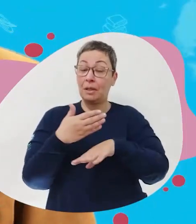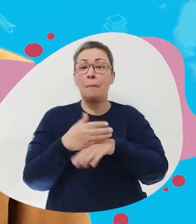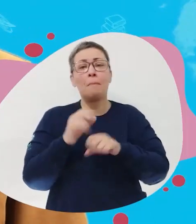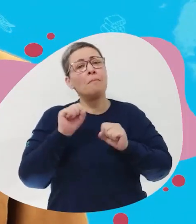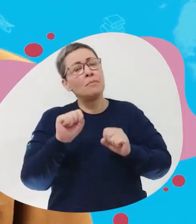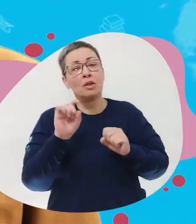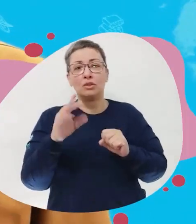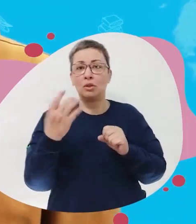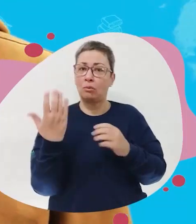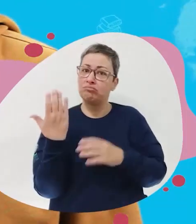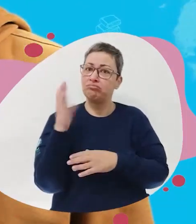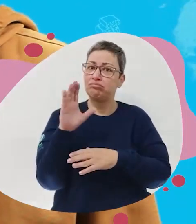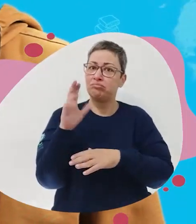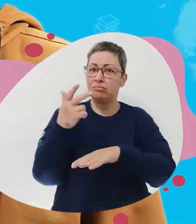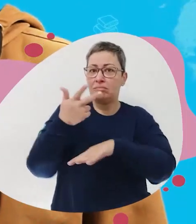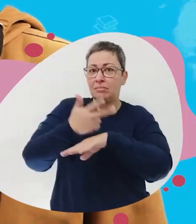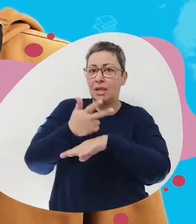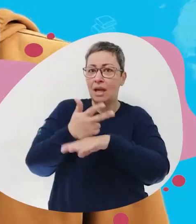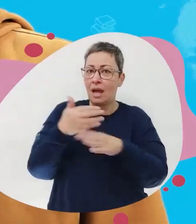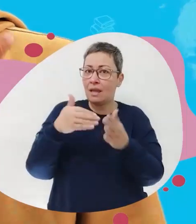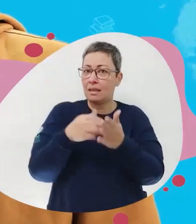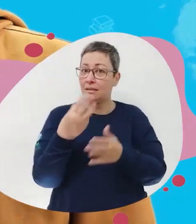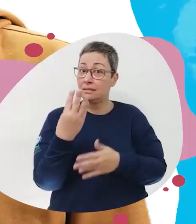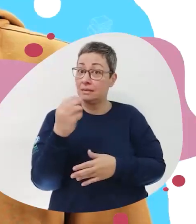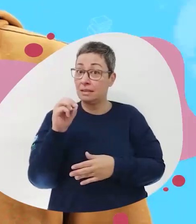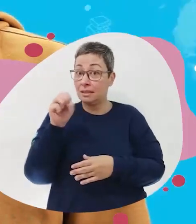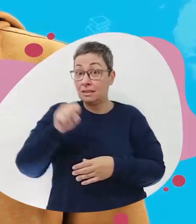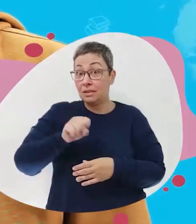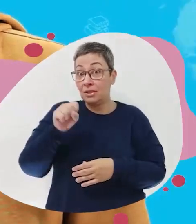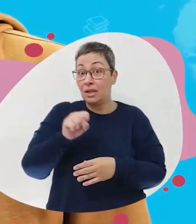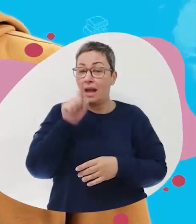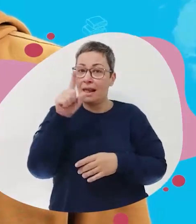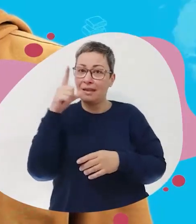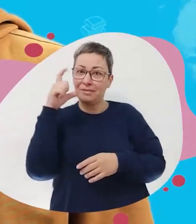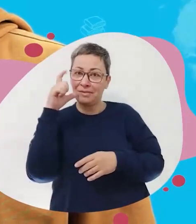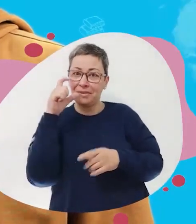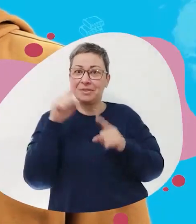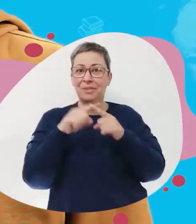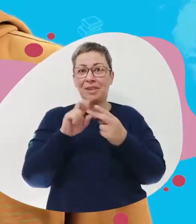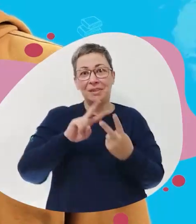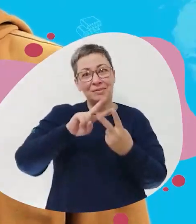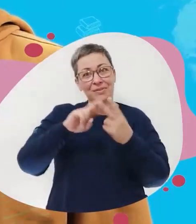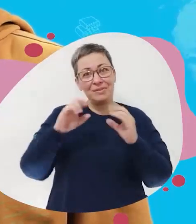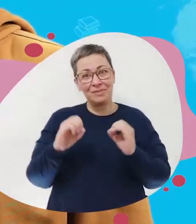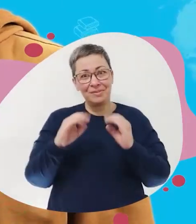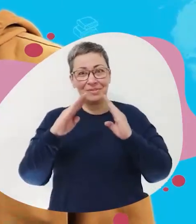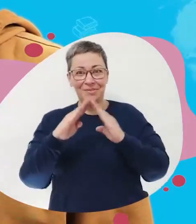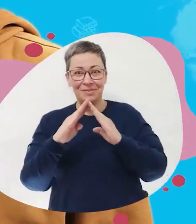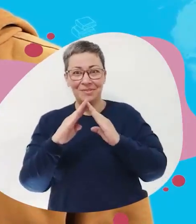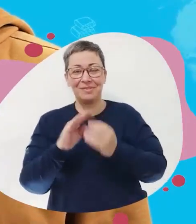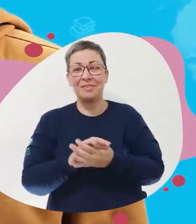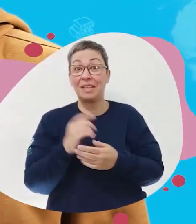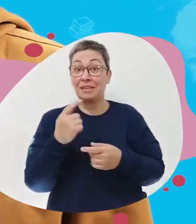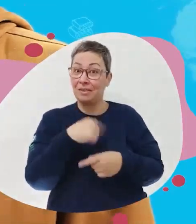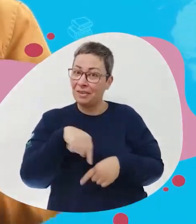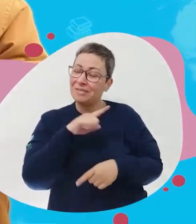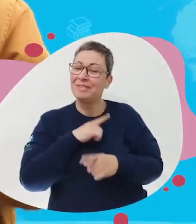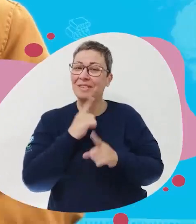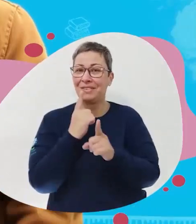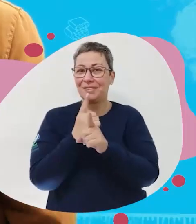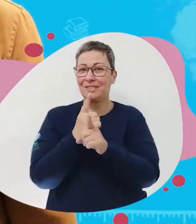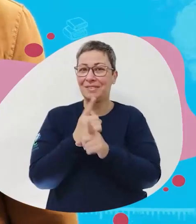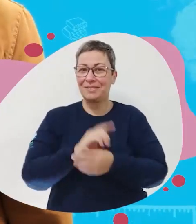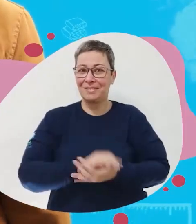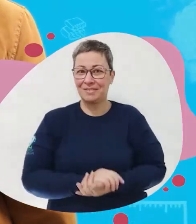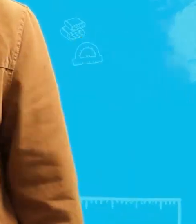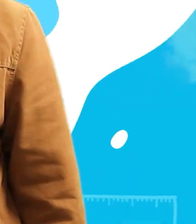participar, Basta postar um vídeo, De até 30 segundos, Lá no nosso Instagram, Com a hashtag, Saberes em Casa, A